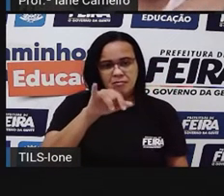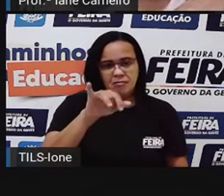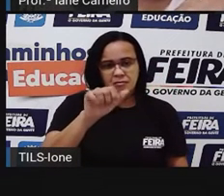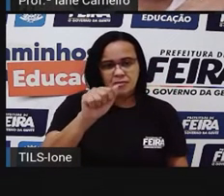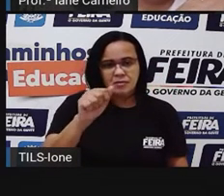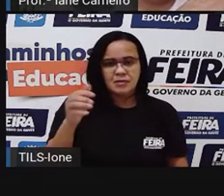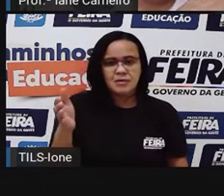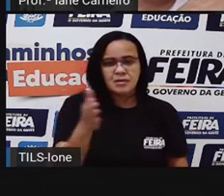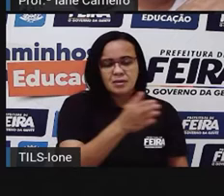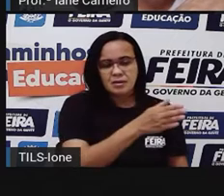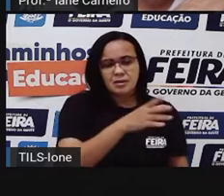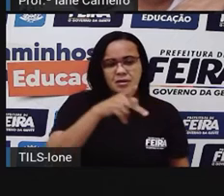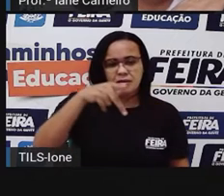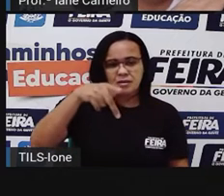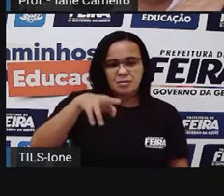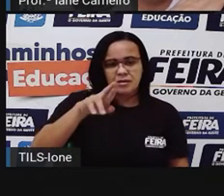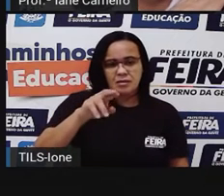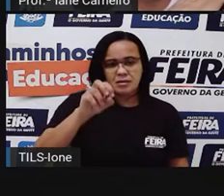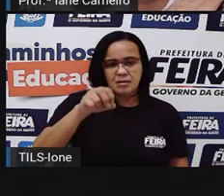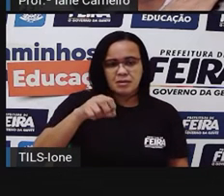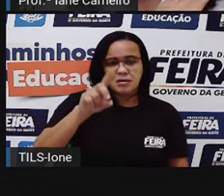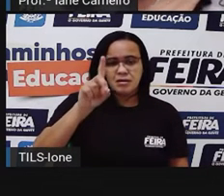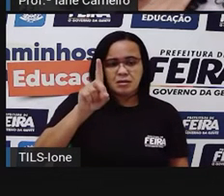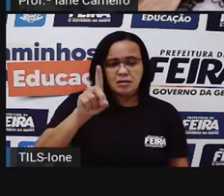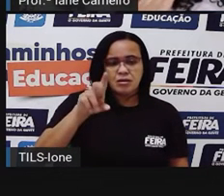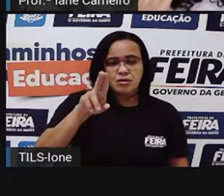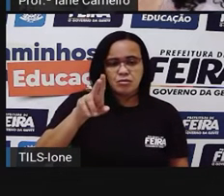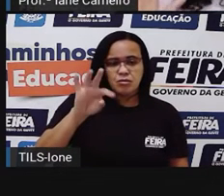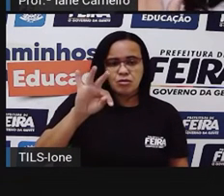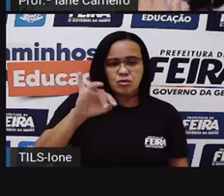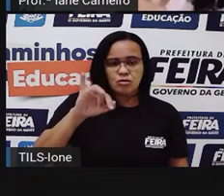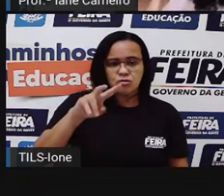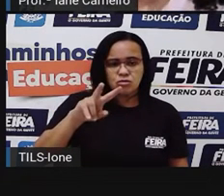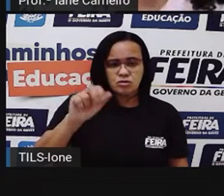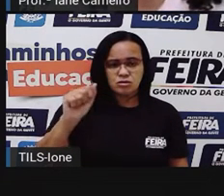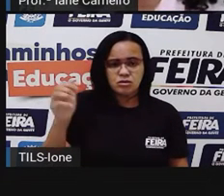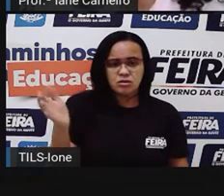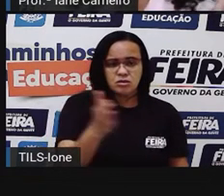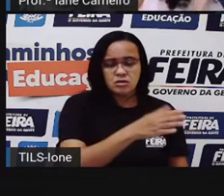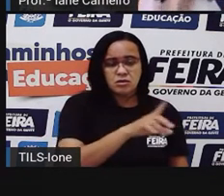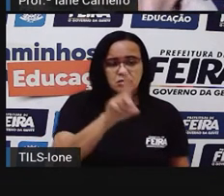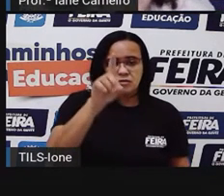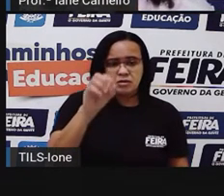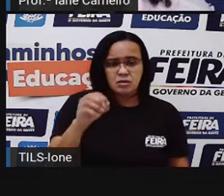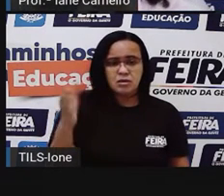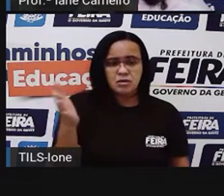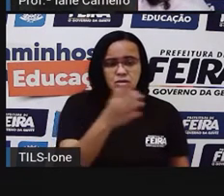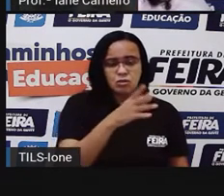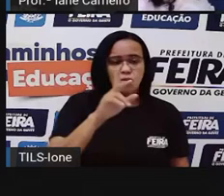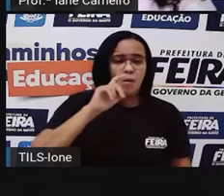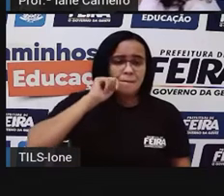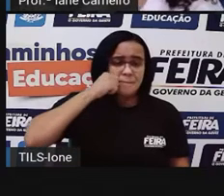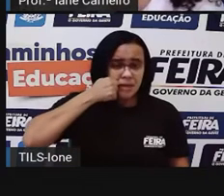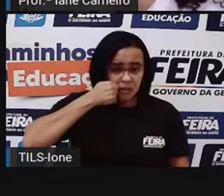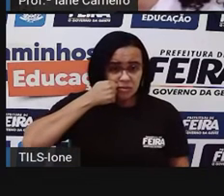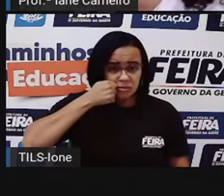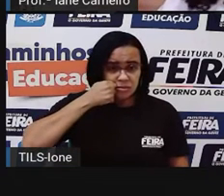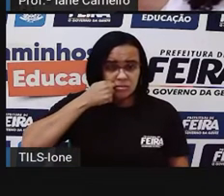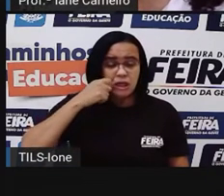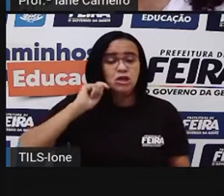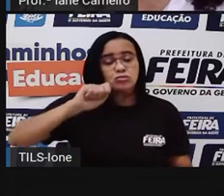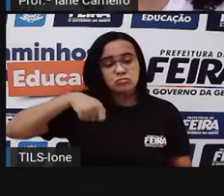Para o pão, ó, chegar bonitinho aqui na sua casa, ele passa por um processo muito grande,